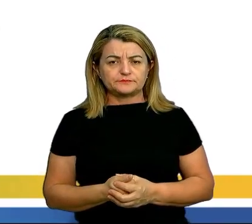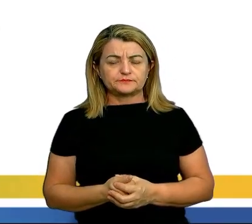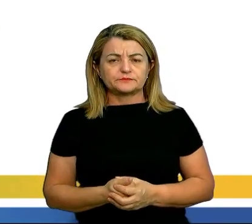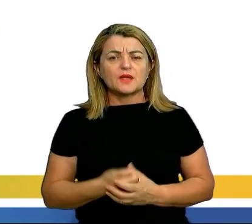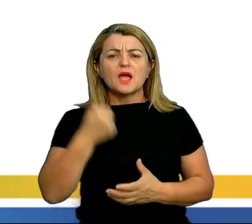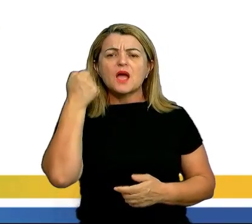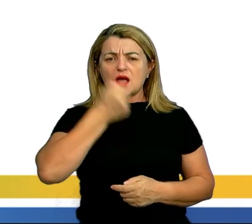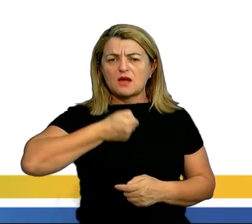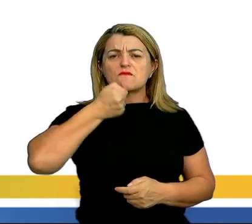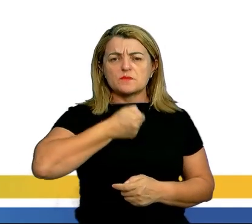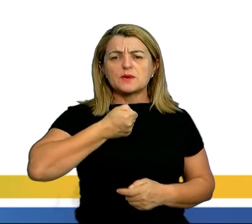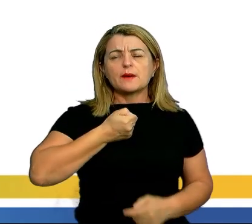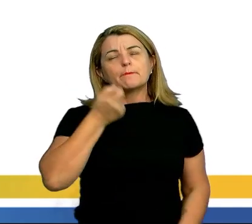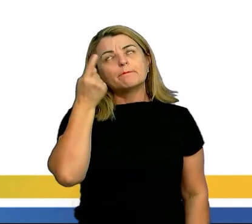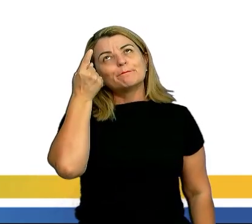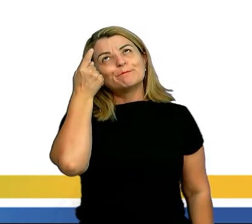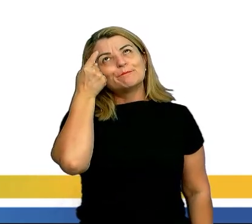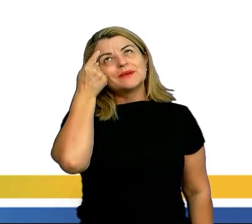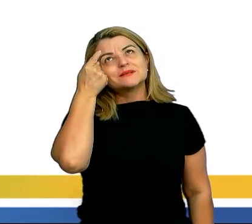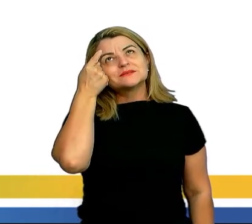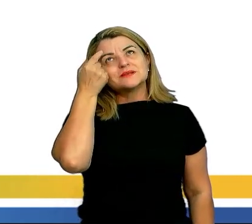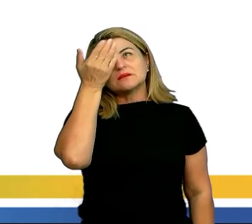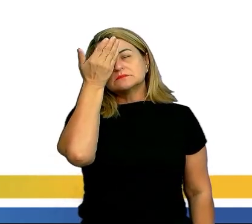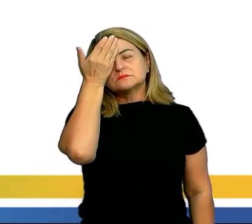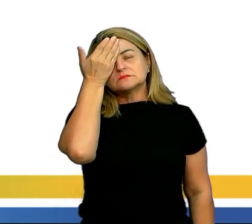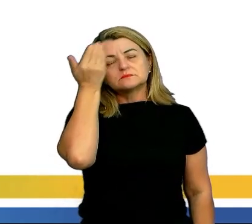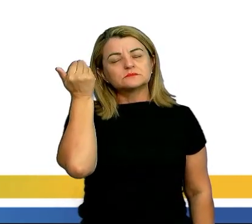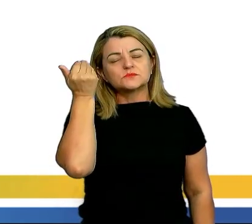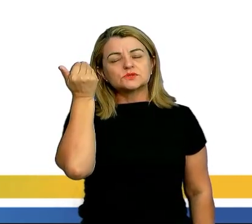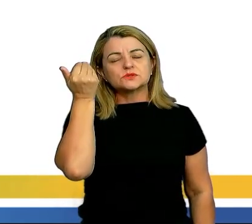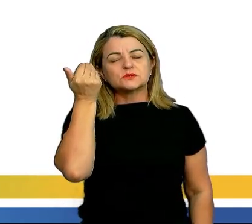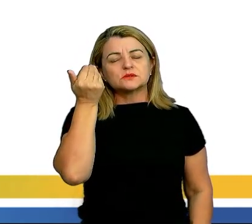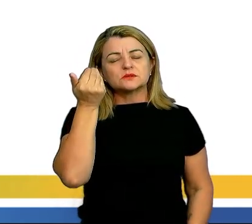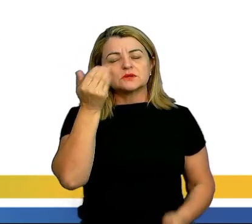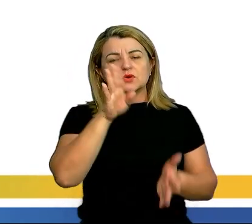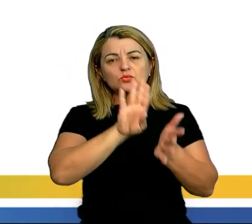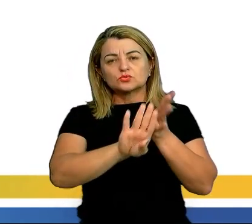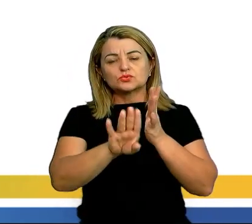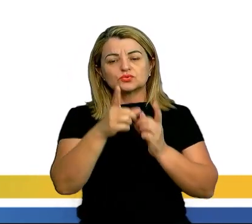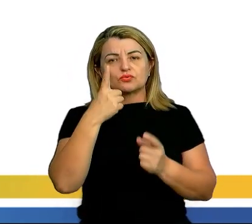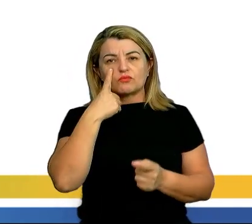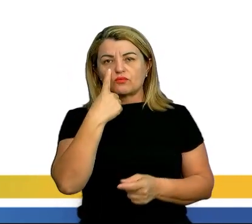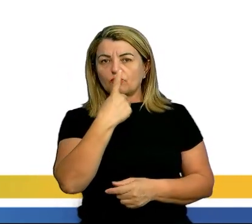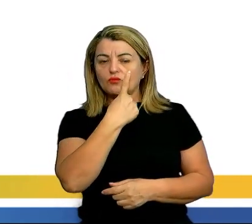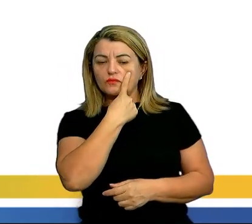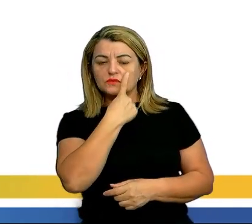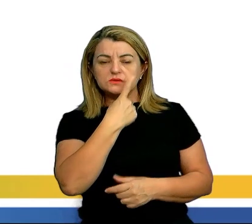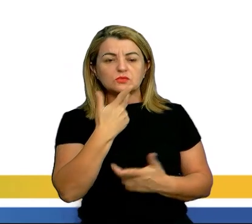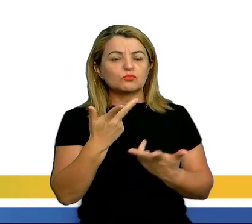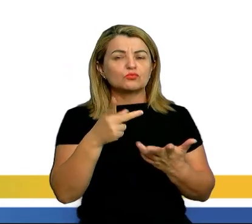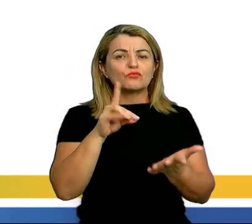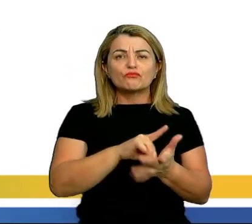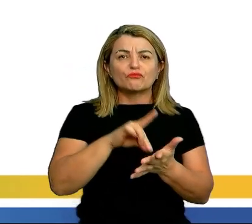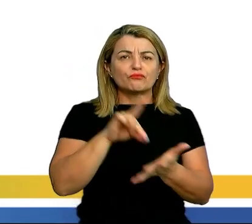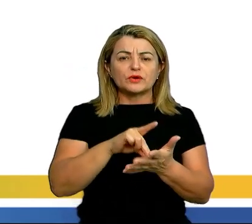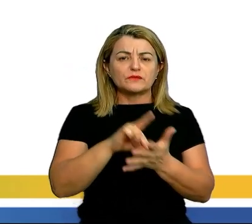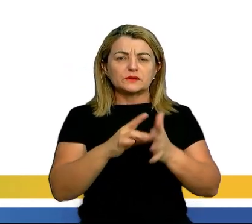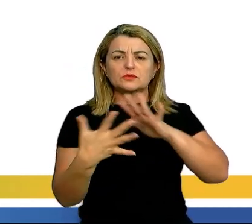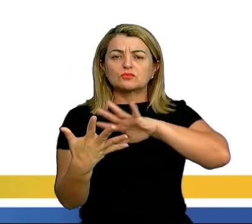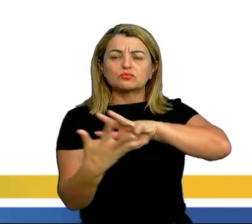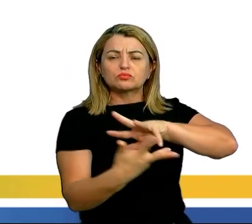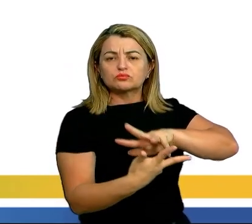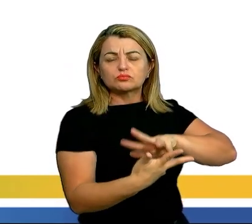Afirmando que pensar retira a visão, não permite ver o mundo tal qual ele lhe foi apresentado, quer dizer, de forma